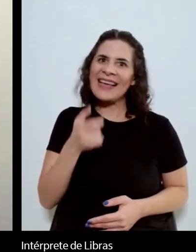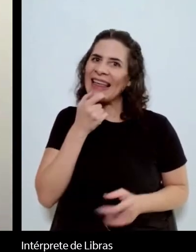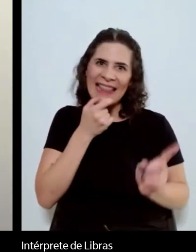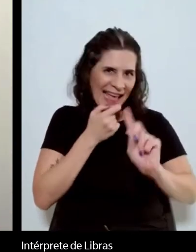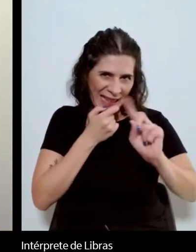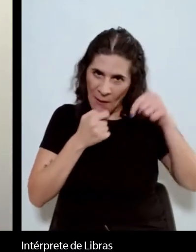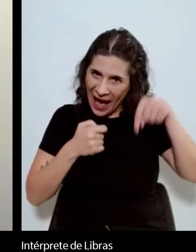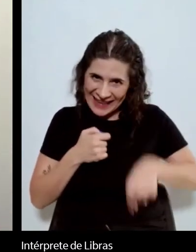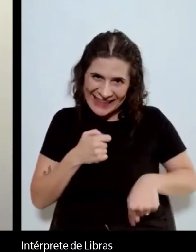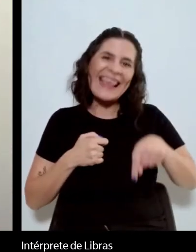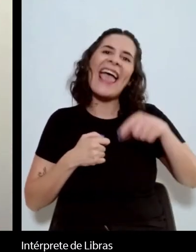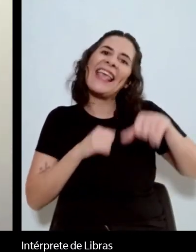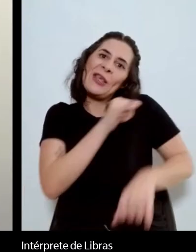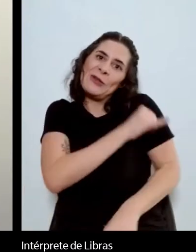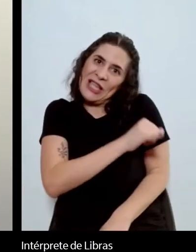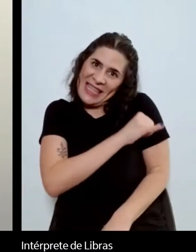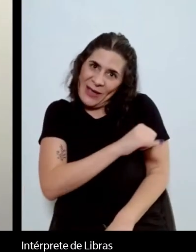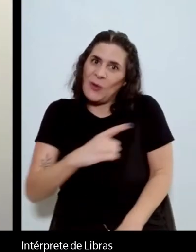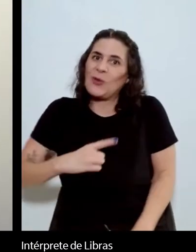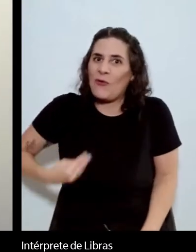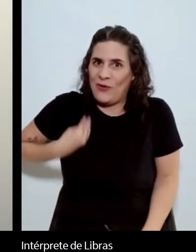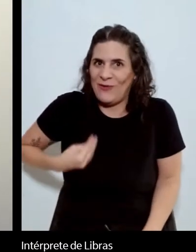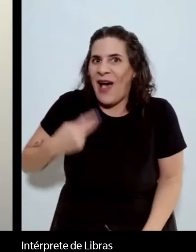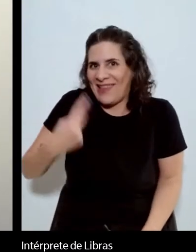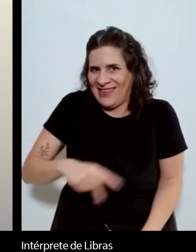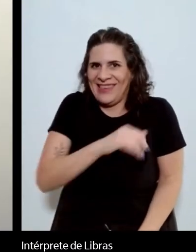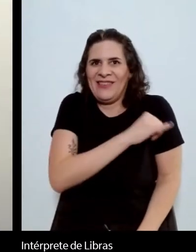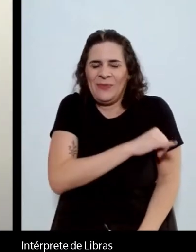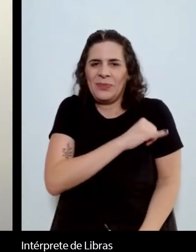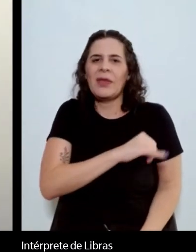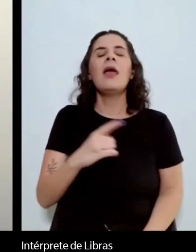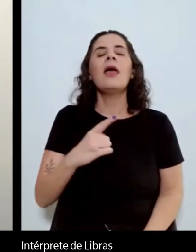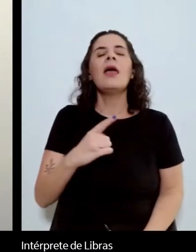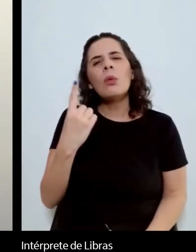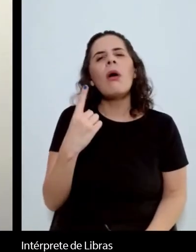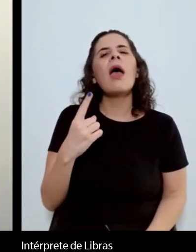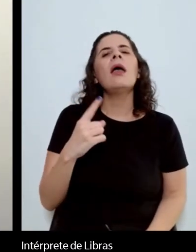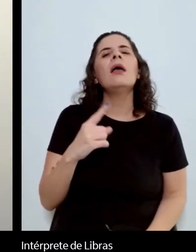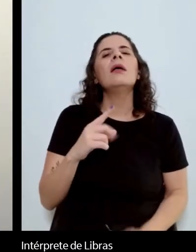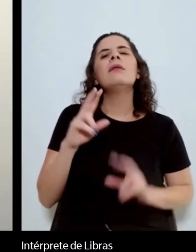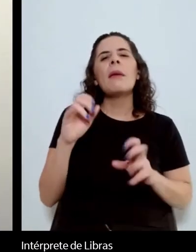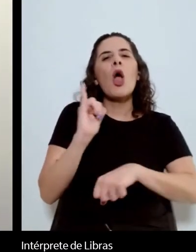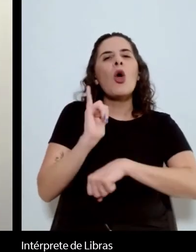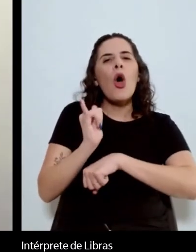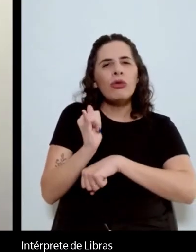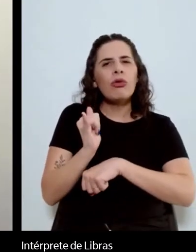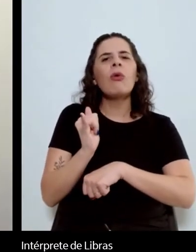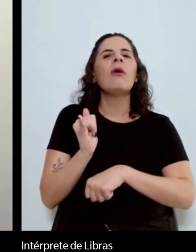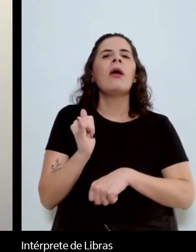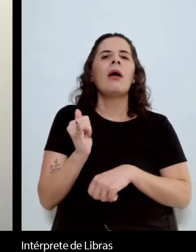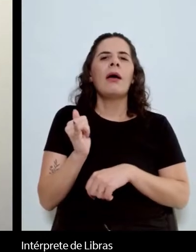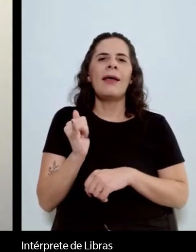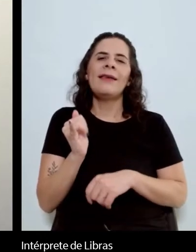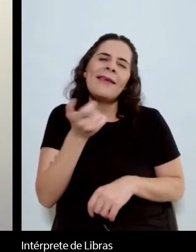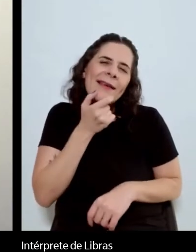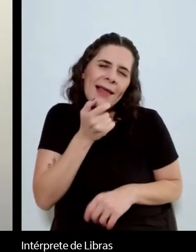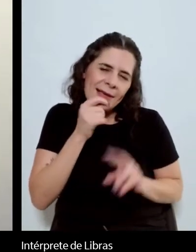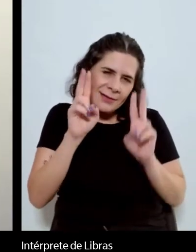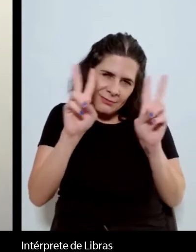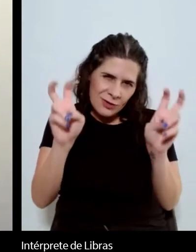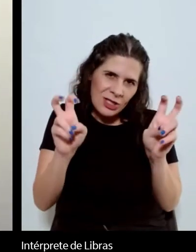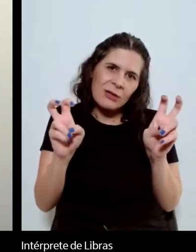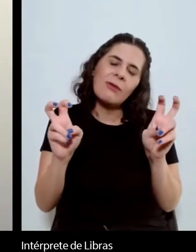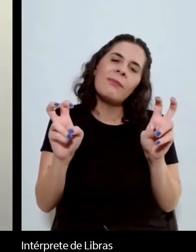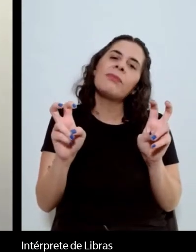uma edição traduzida de contos The Looking Glass Essential Stories de tradução do Daniel